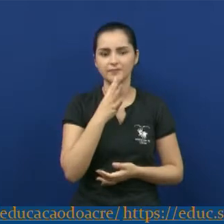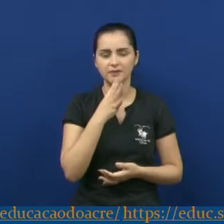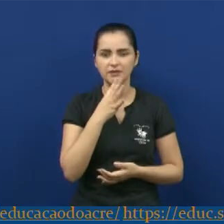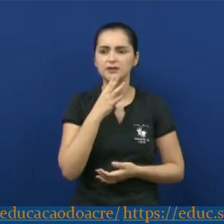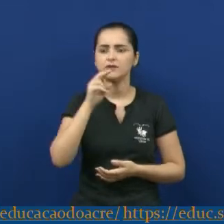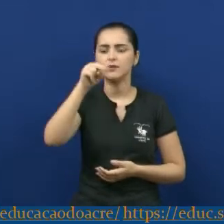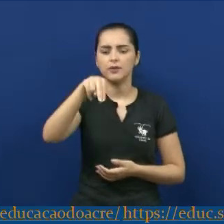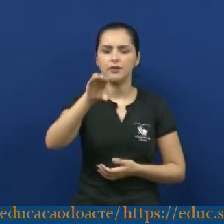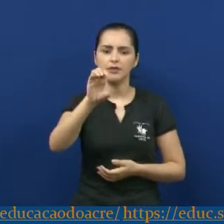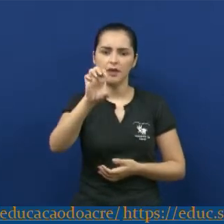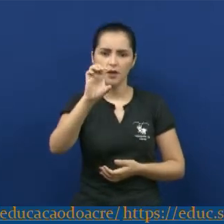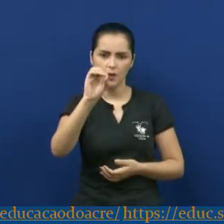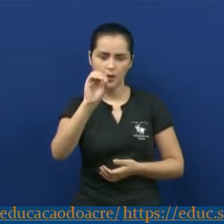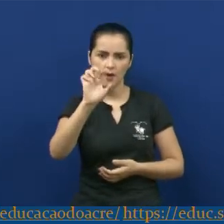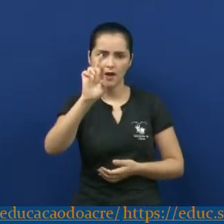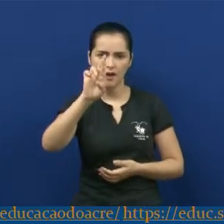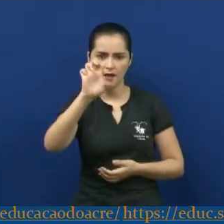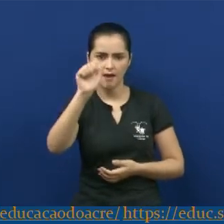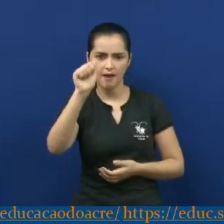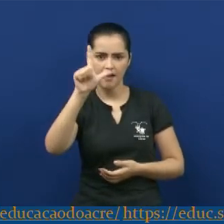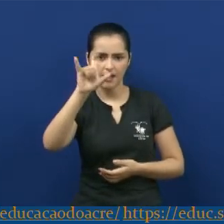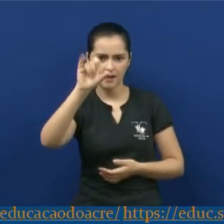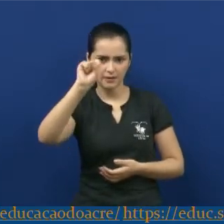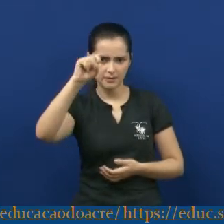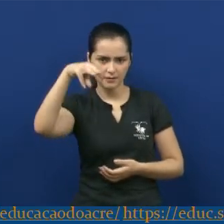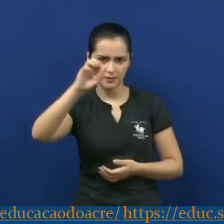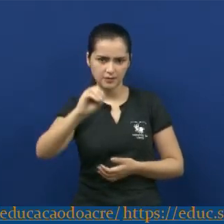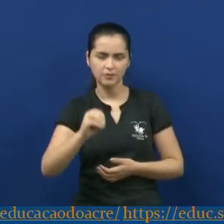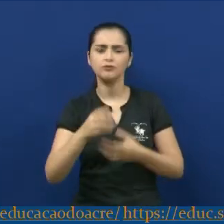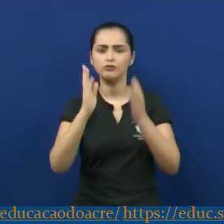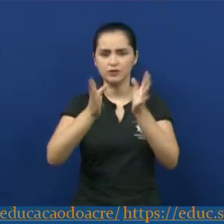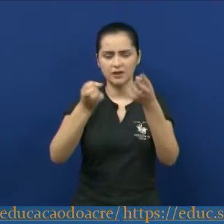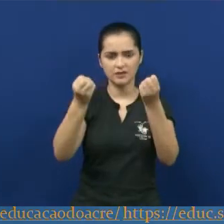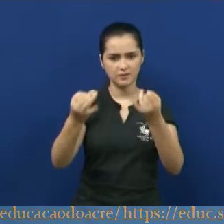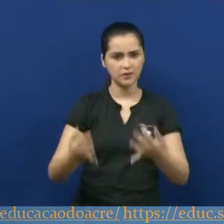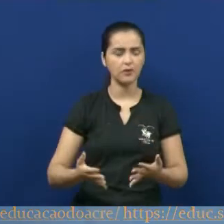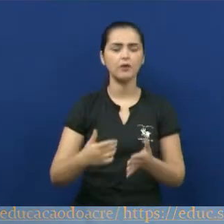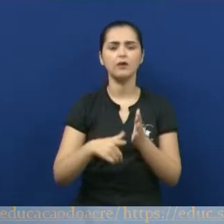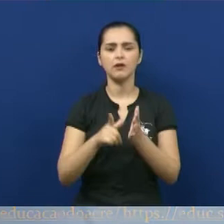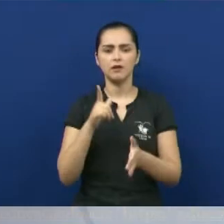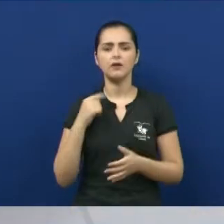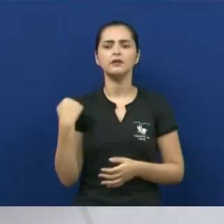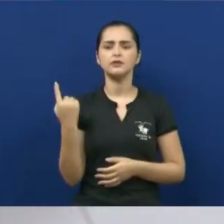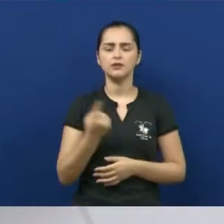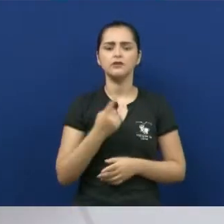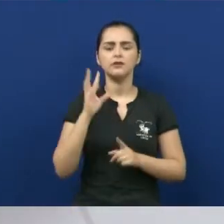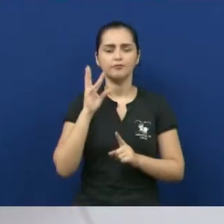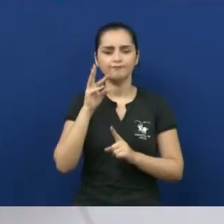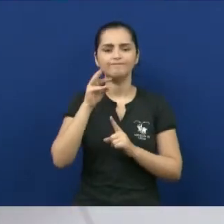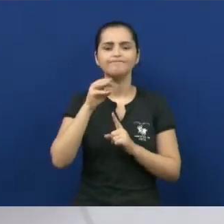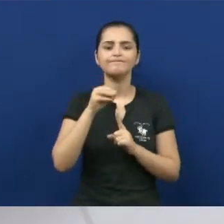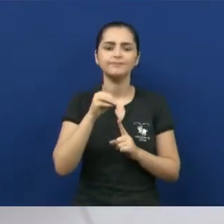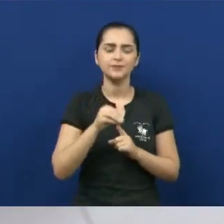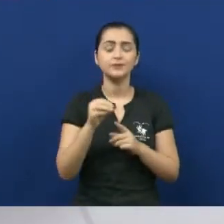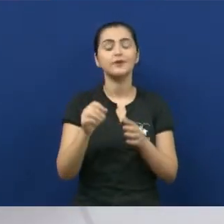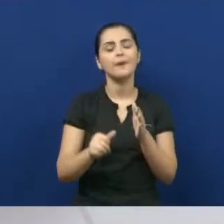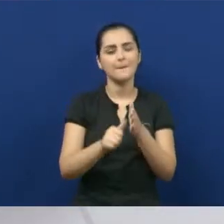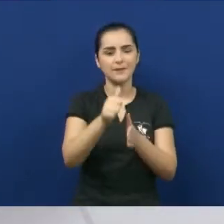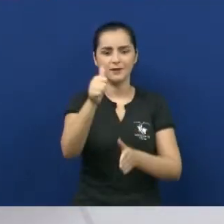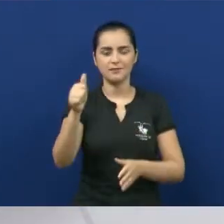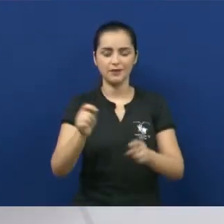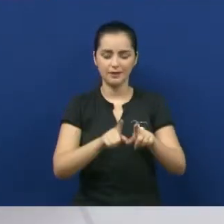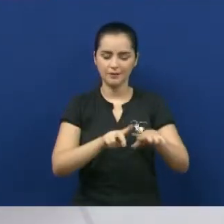como neorrealismo. Como eu falei antes, nós vamos ficar hoje na primeira fase do modernismo.